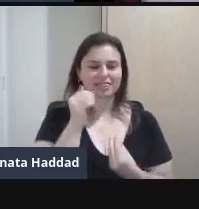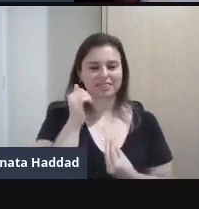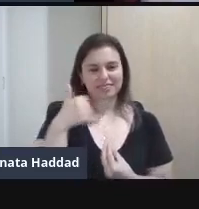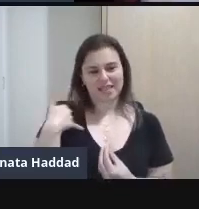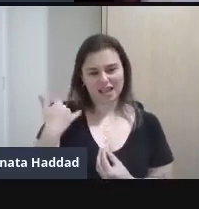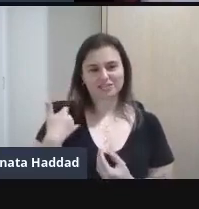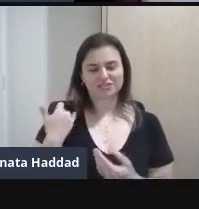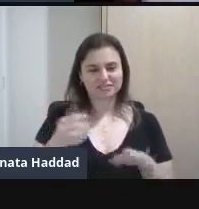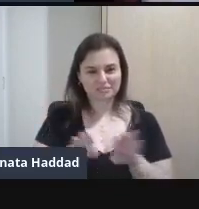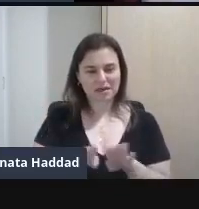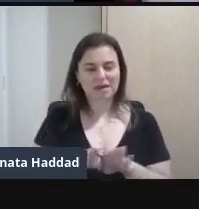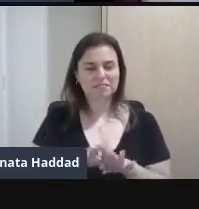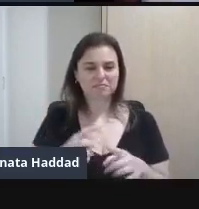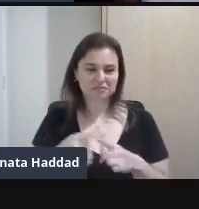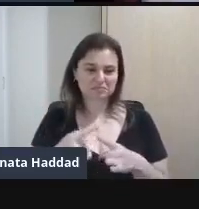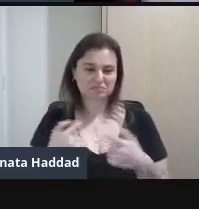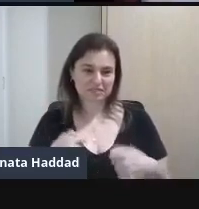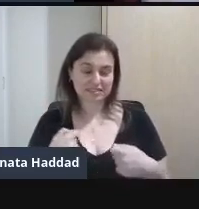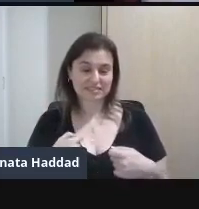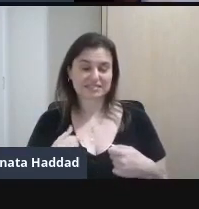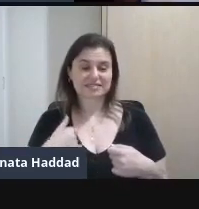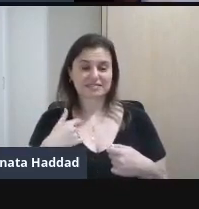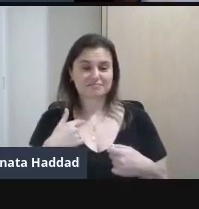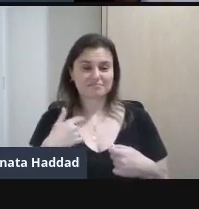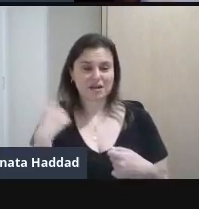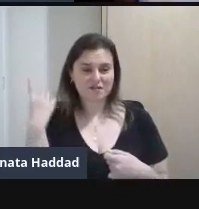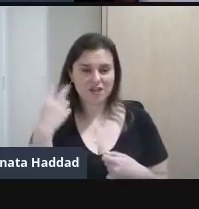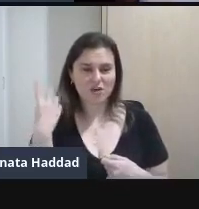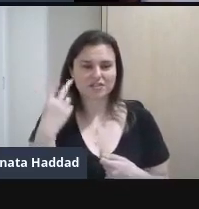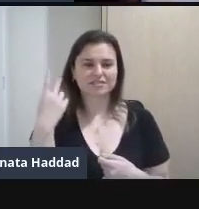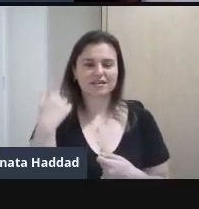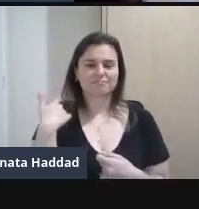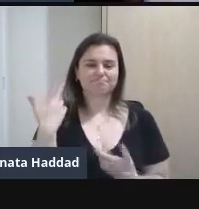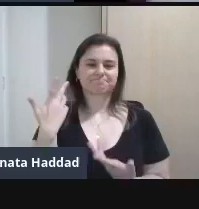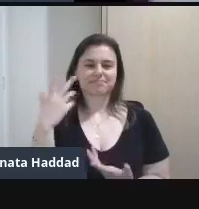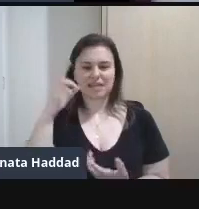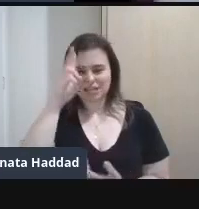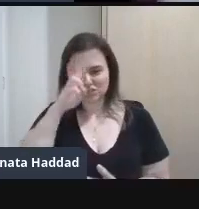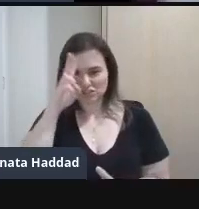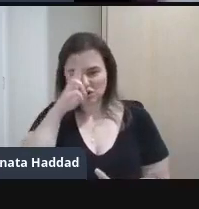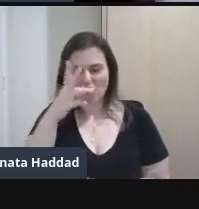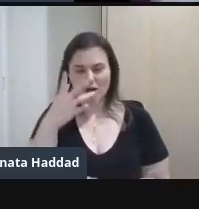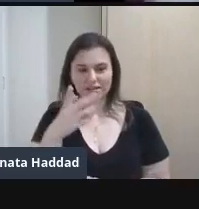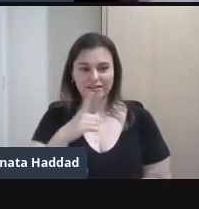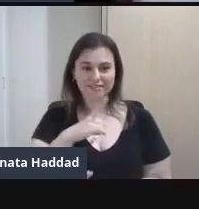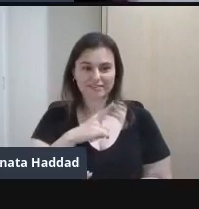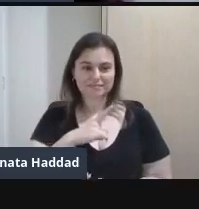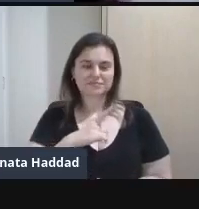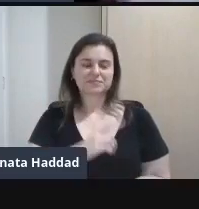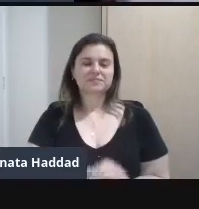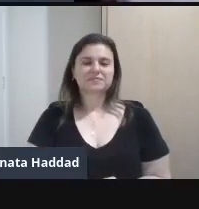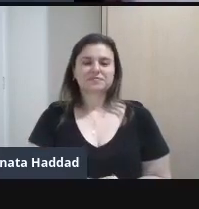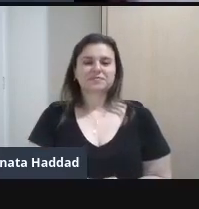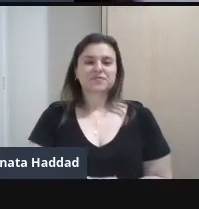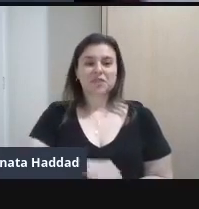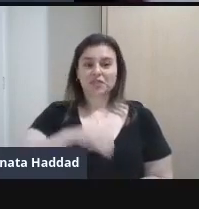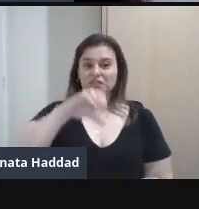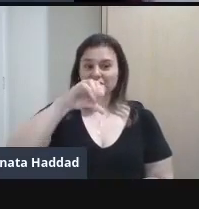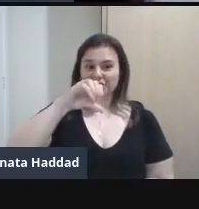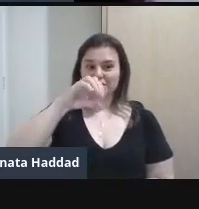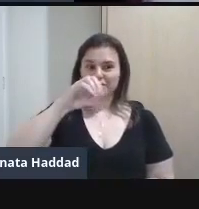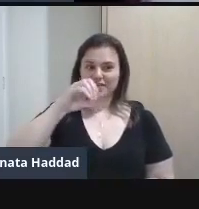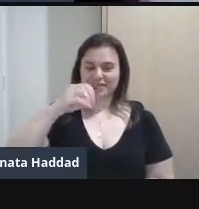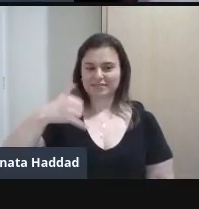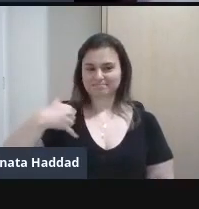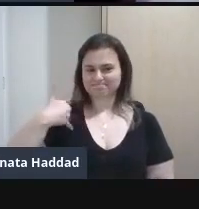a gente precisa Valorizar a história De cada uma delas Então a gente tem aqui A Fernanda 90 anos 90